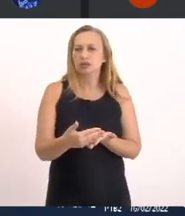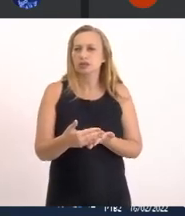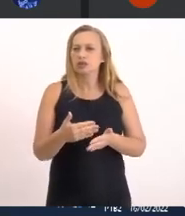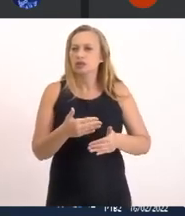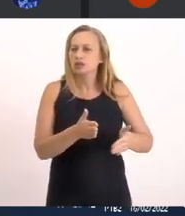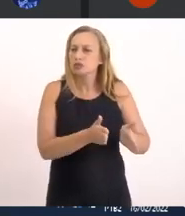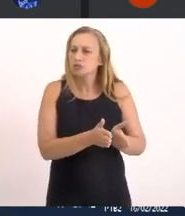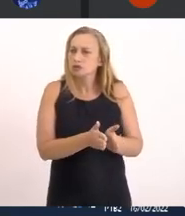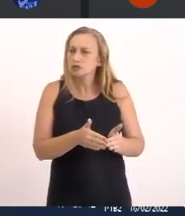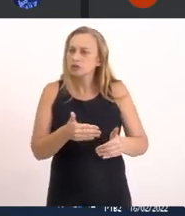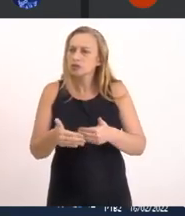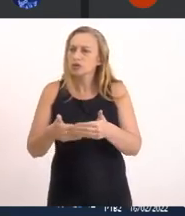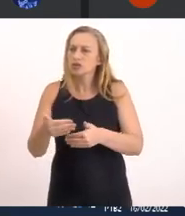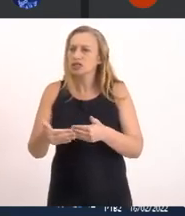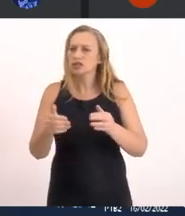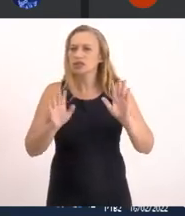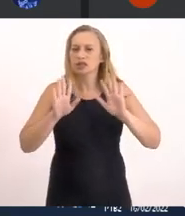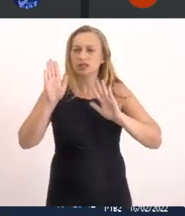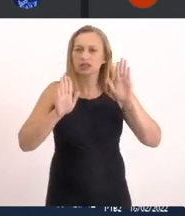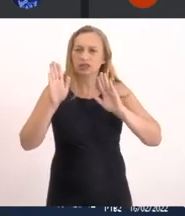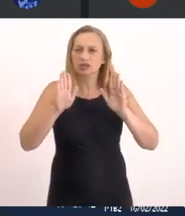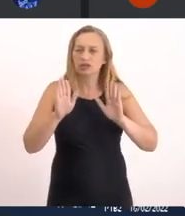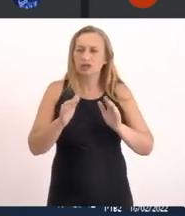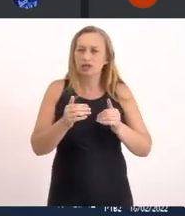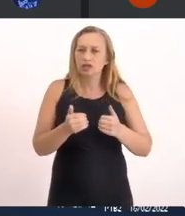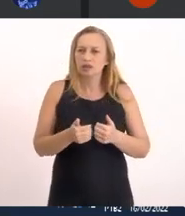processo Licitatório É a abertura Da barra